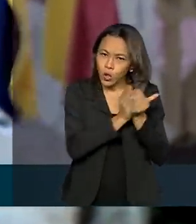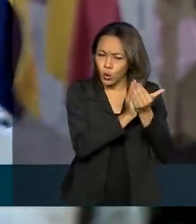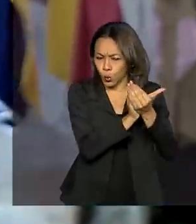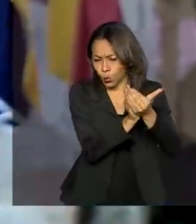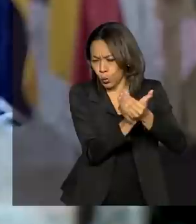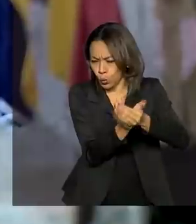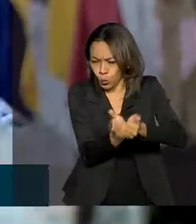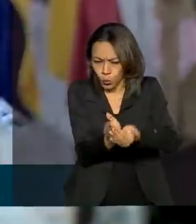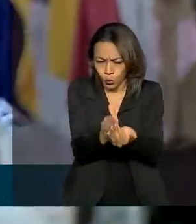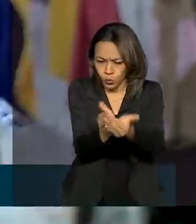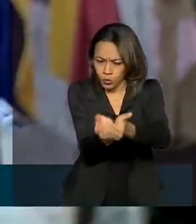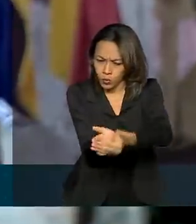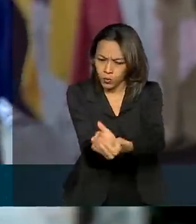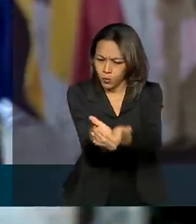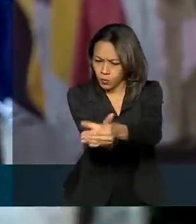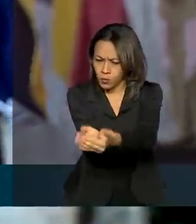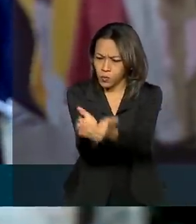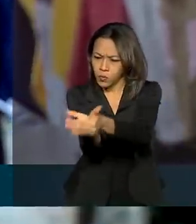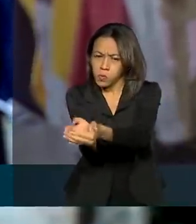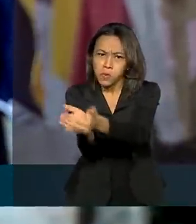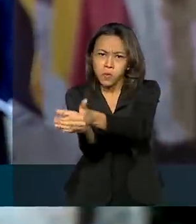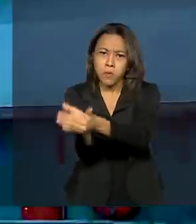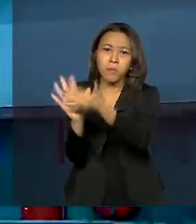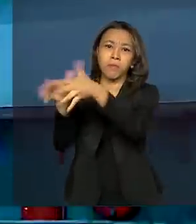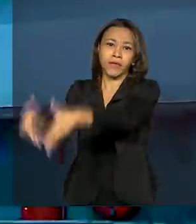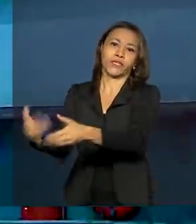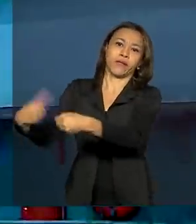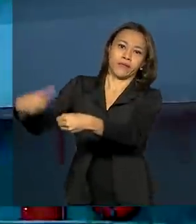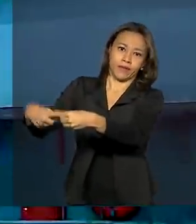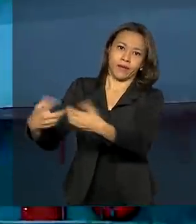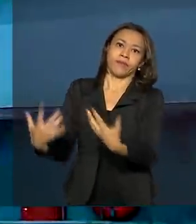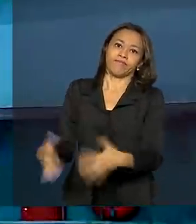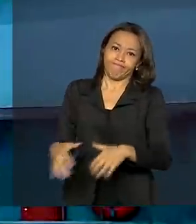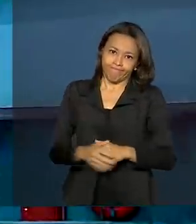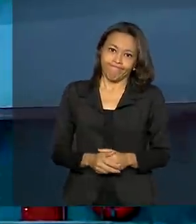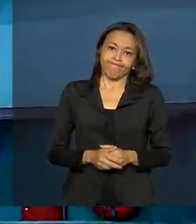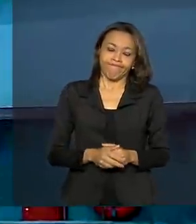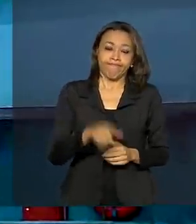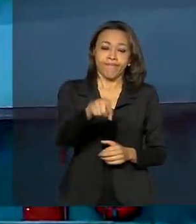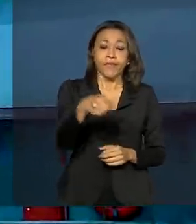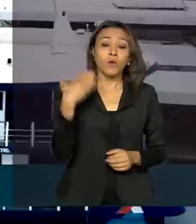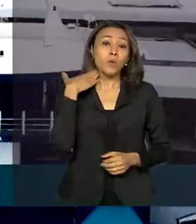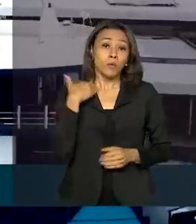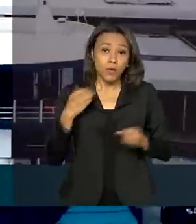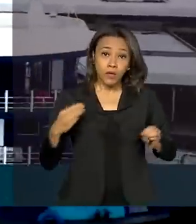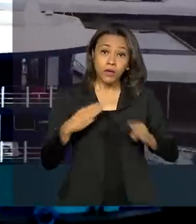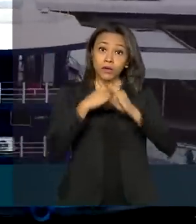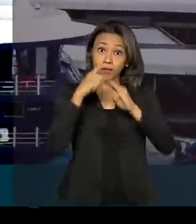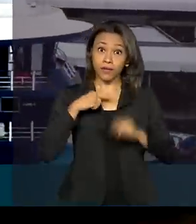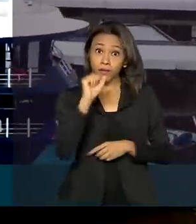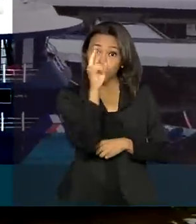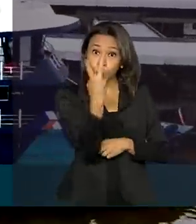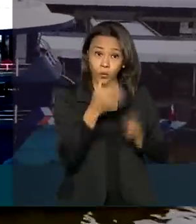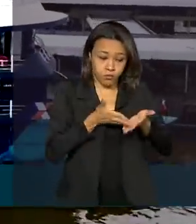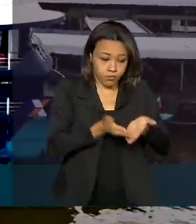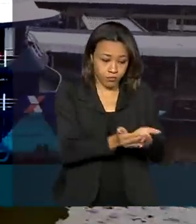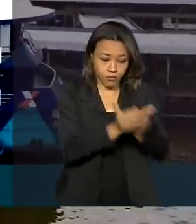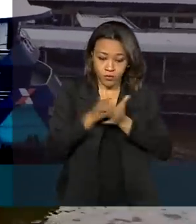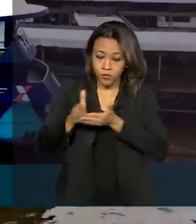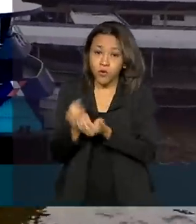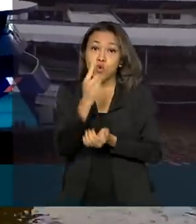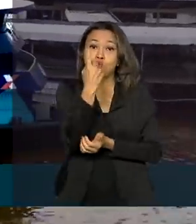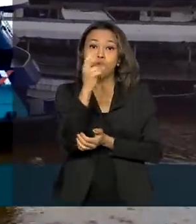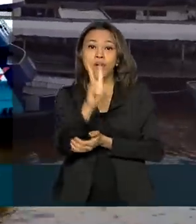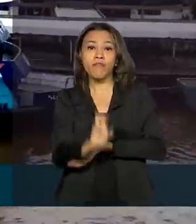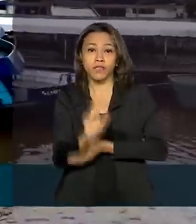direto à cidade para poder resolver esses problemas. A Caixa Econômica Federal conta com duas agências-barco que viajam uma vez por